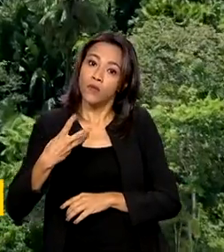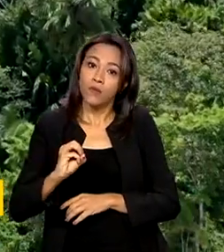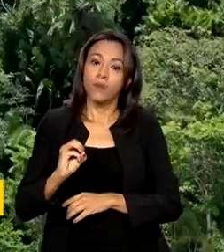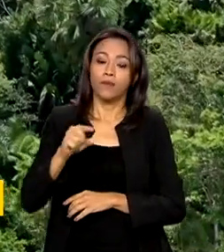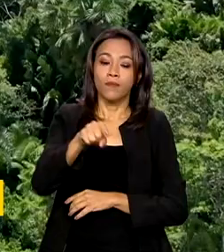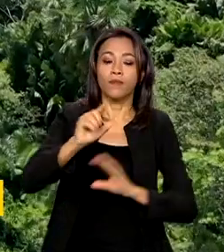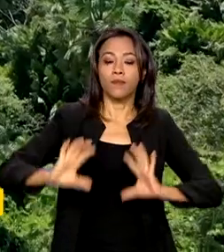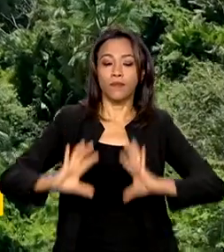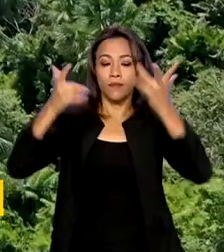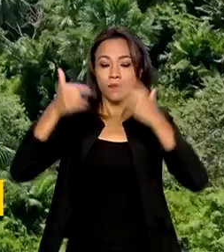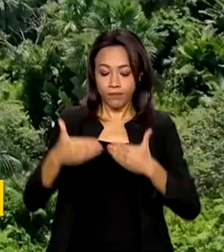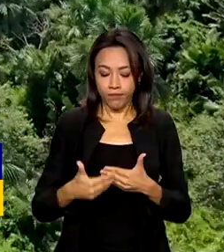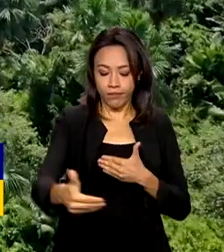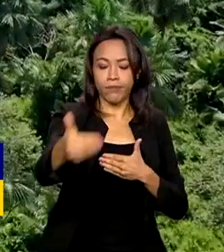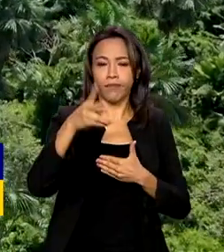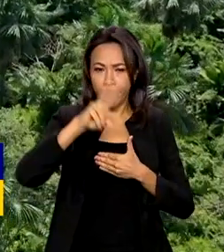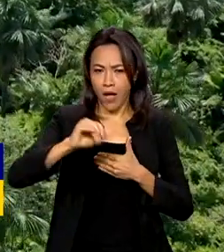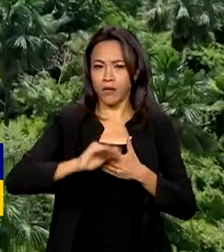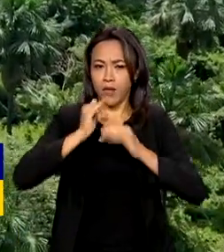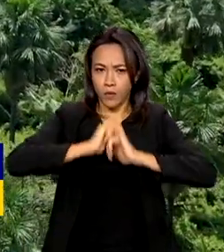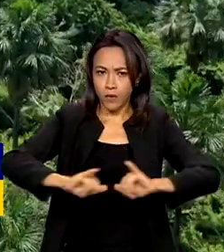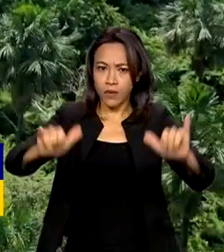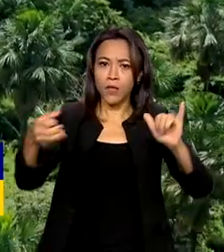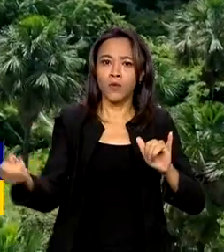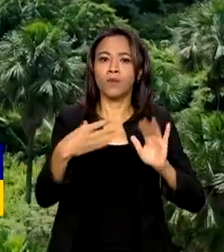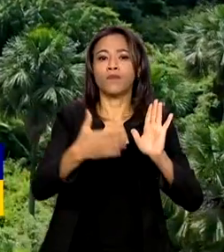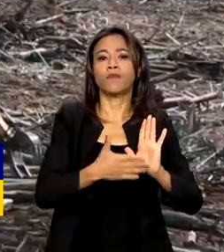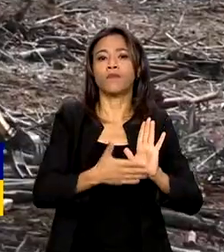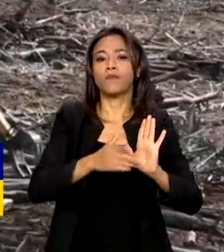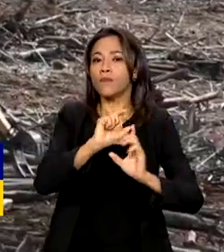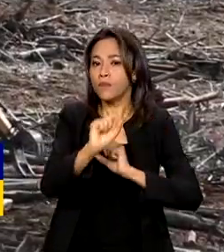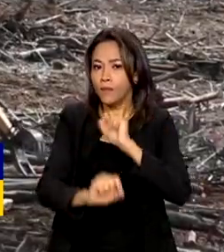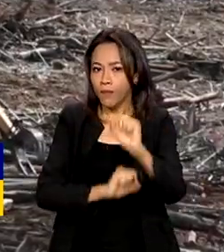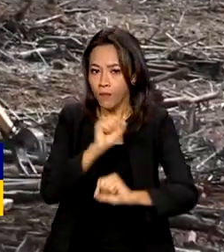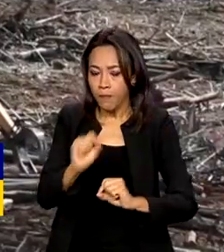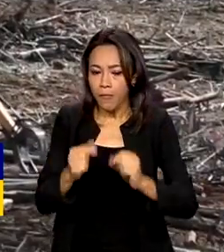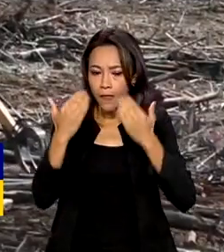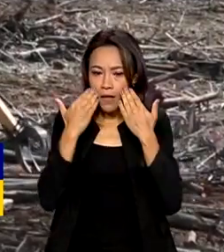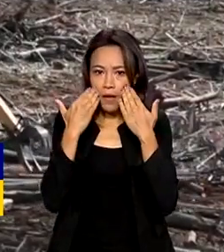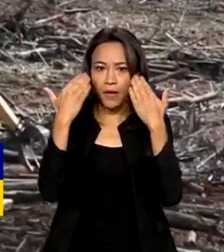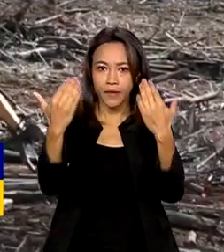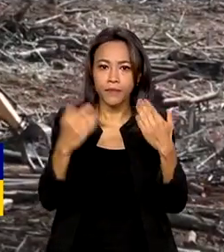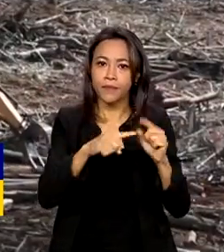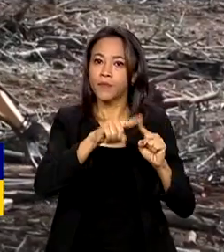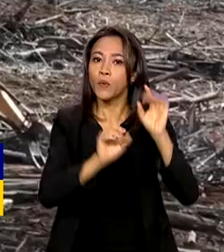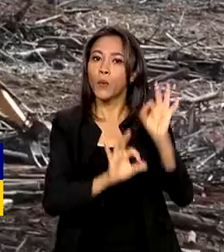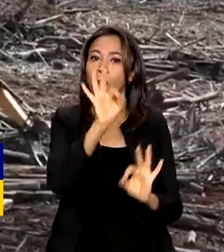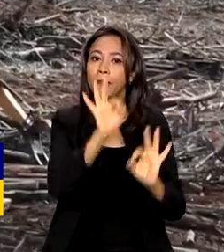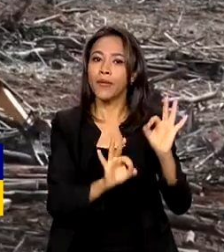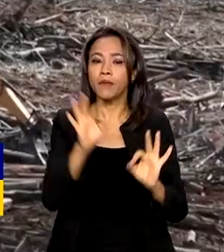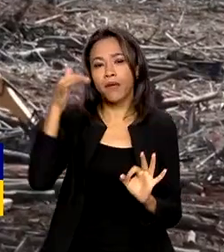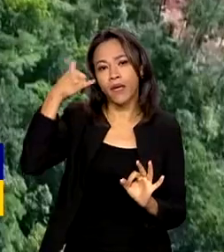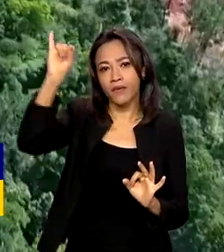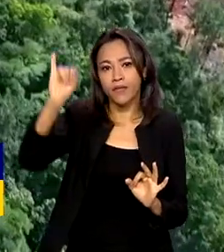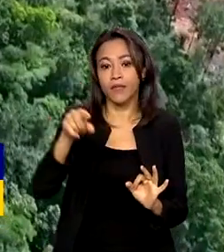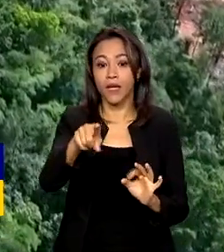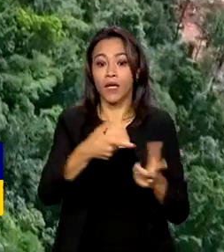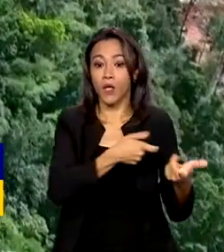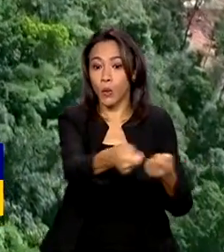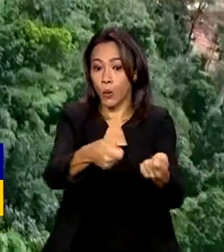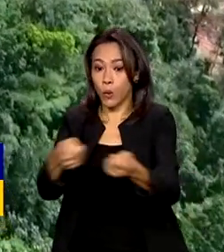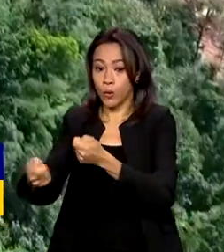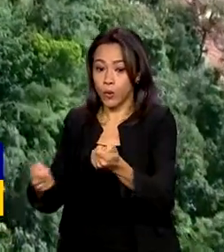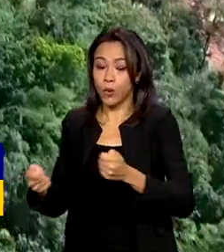novos anúncios devem ser feitos. Entre eles, será apresentado o Plano de Prevenção e Controle do